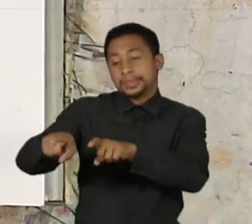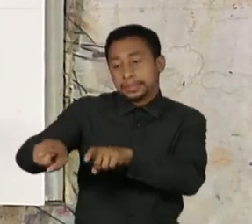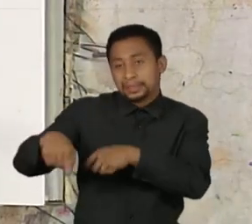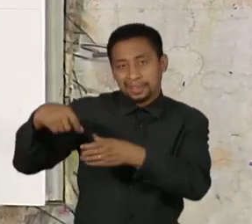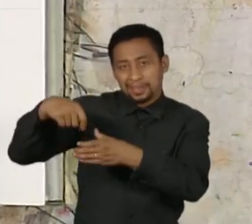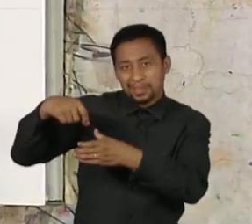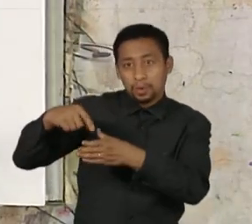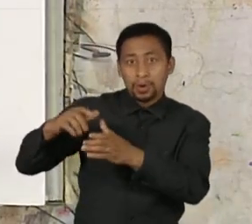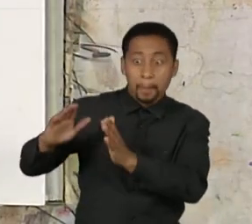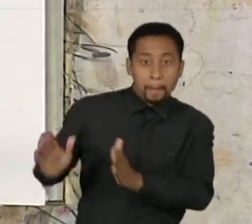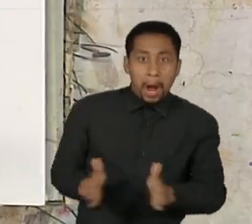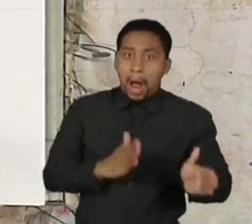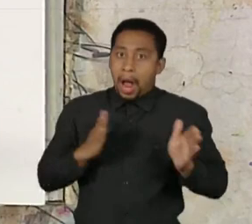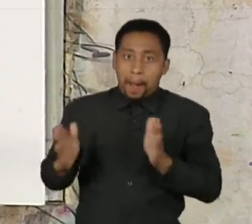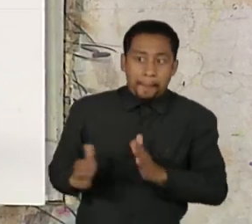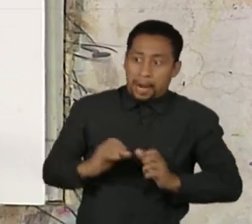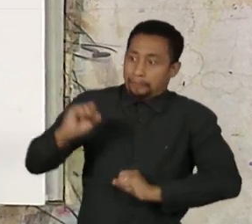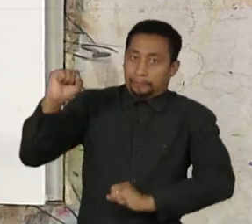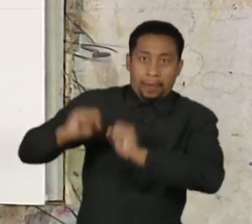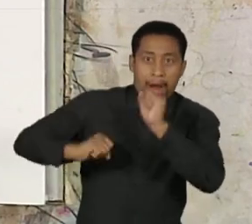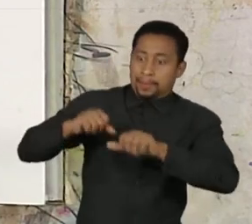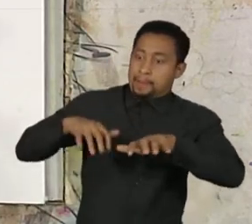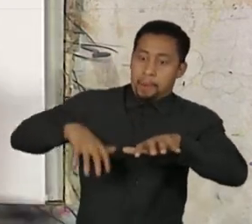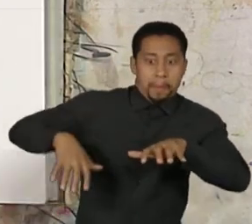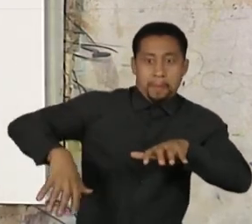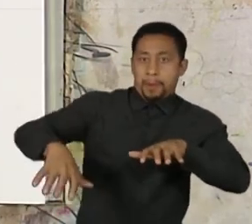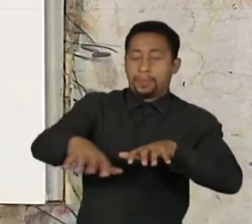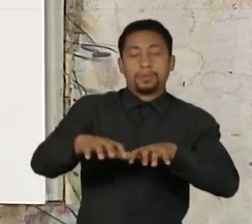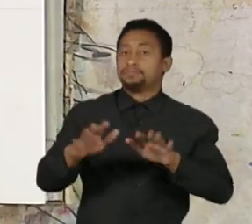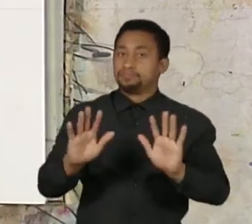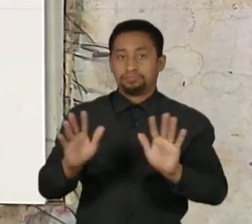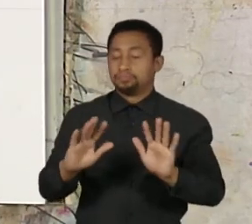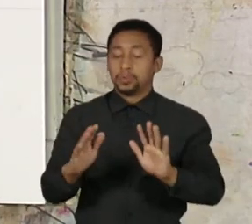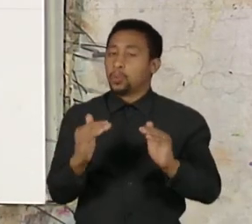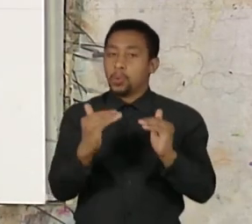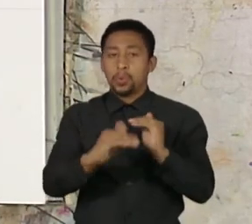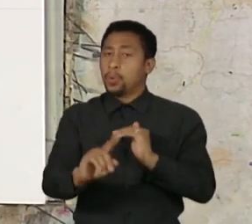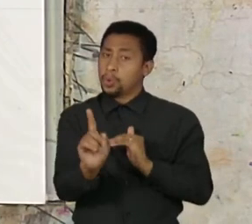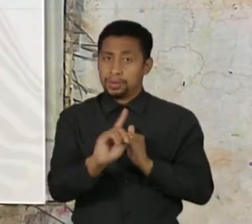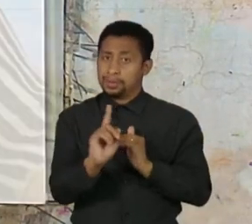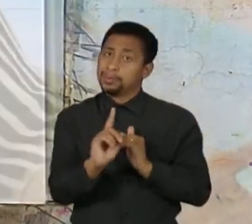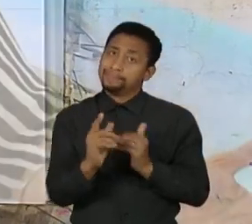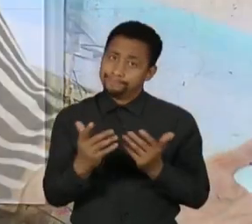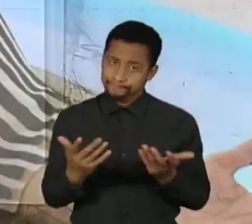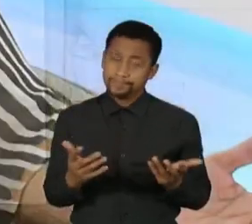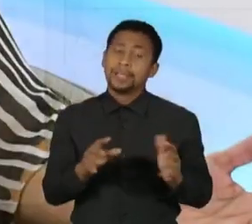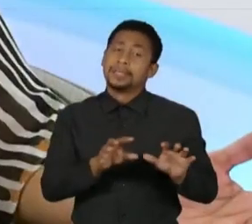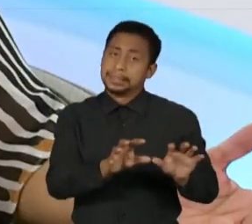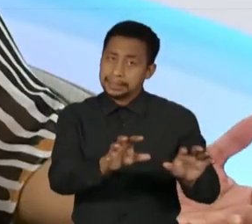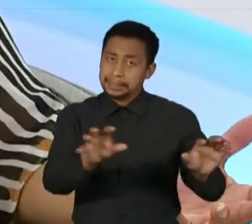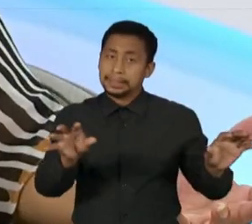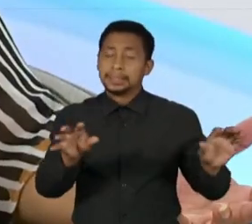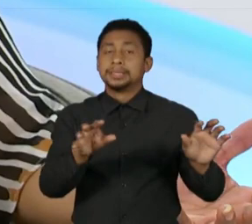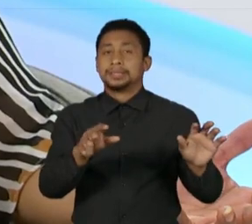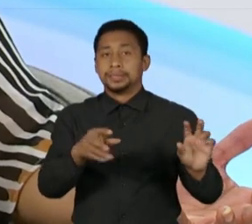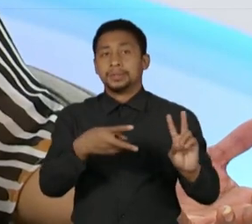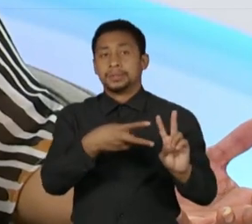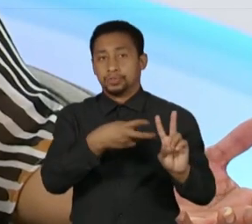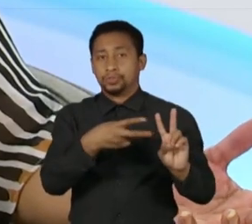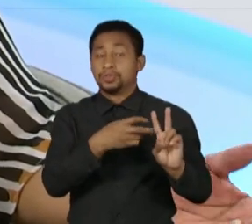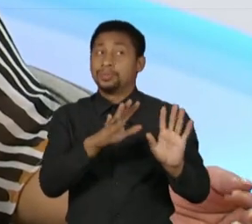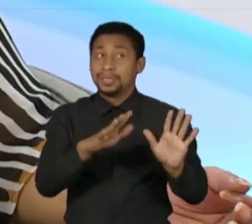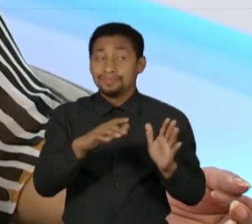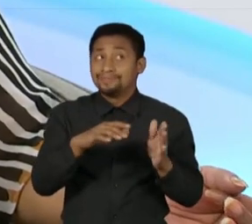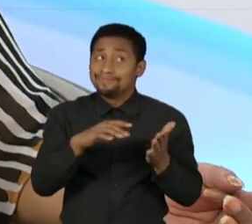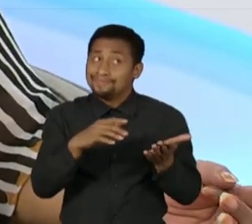escala, que impactam os territórios indígenas. Eu acho que isso não só a gente, mas é uma questão mesmo de